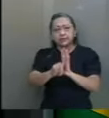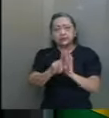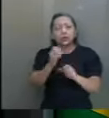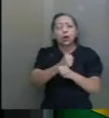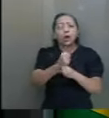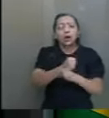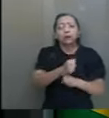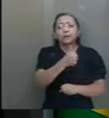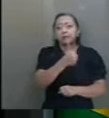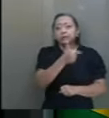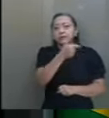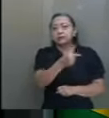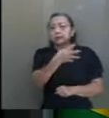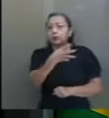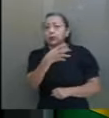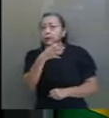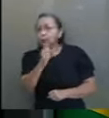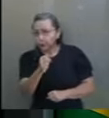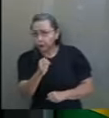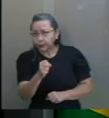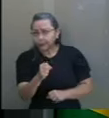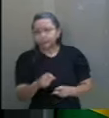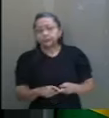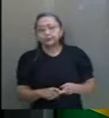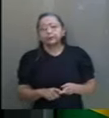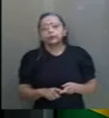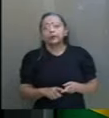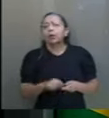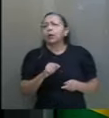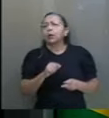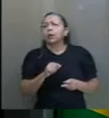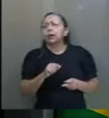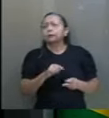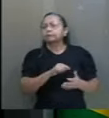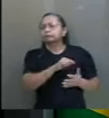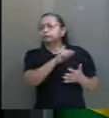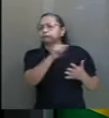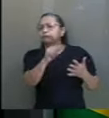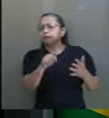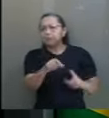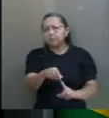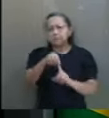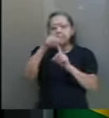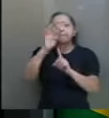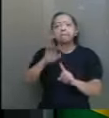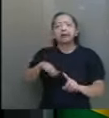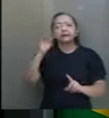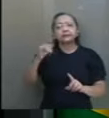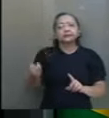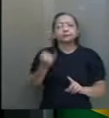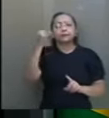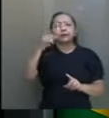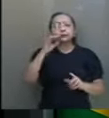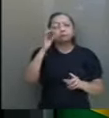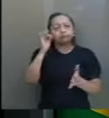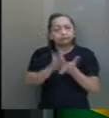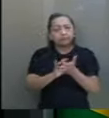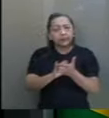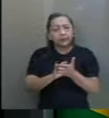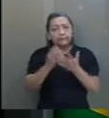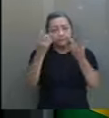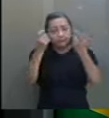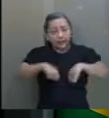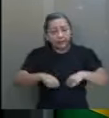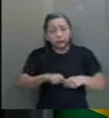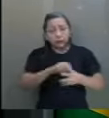de 1748. O ponto mais determinante para o funcionamento eficaz do modelo baseado em